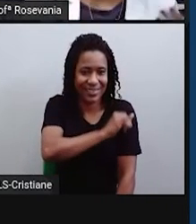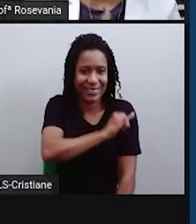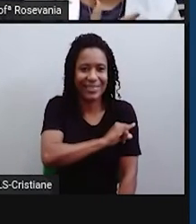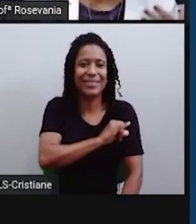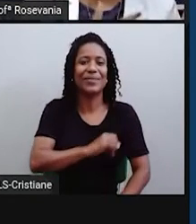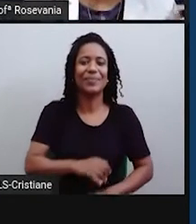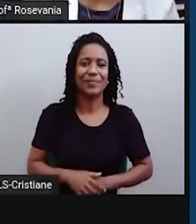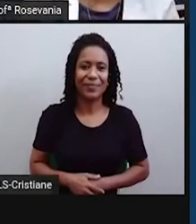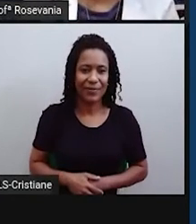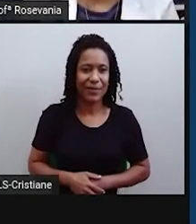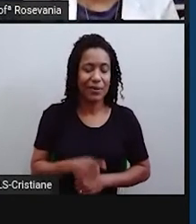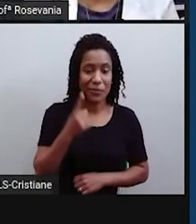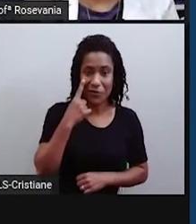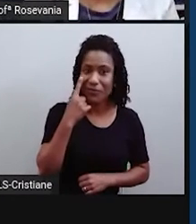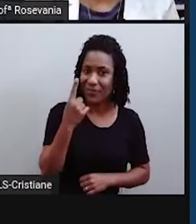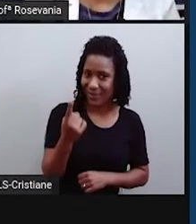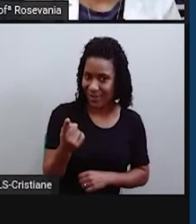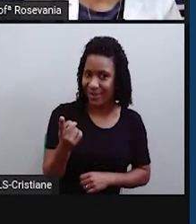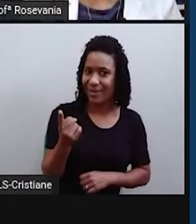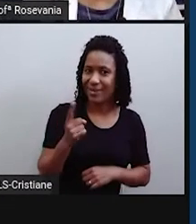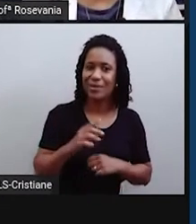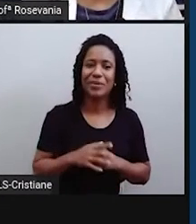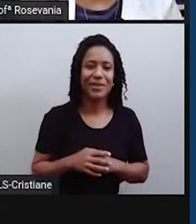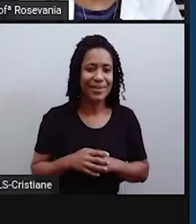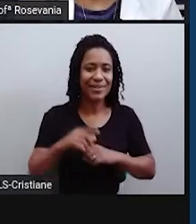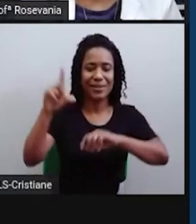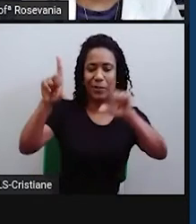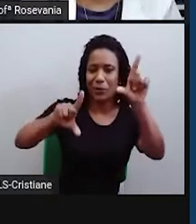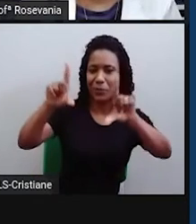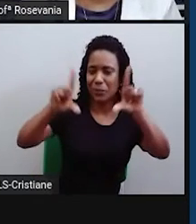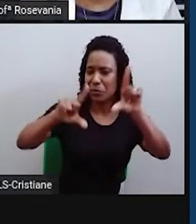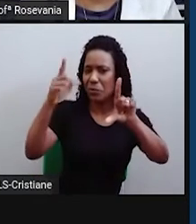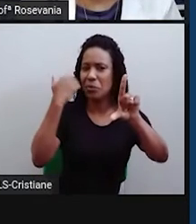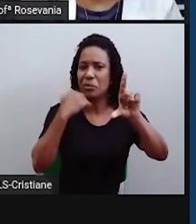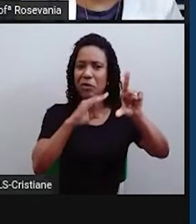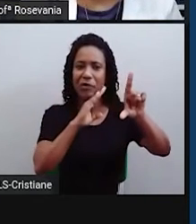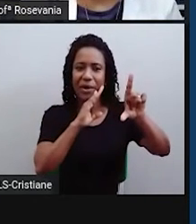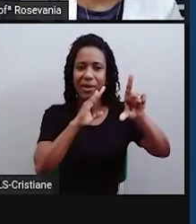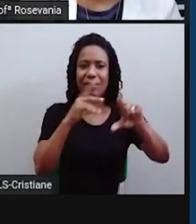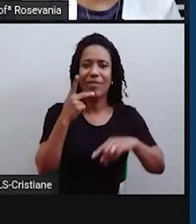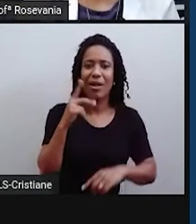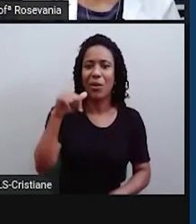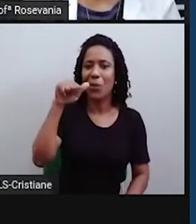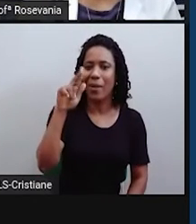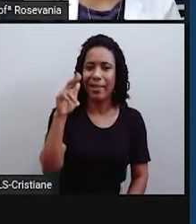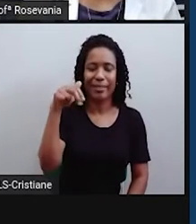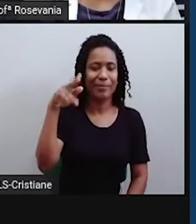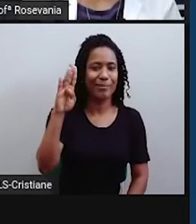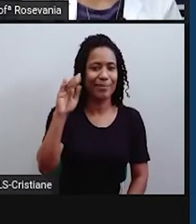muito até nessas novelas que a gente vai observando aí, falando do estado da Guanabara, mas agora, né,